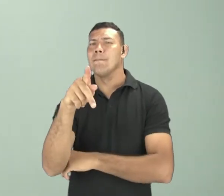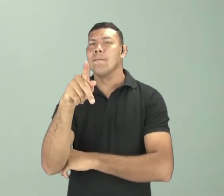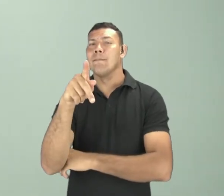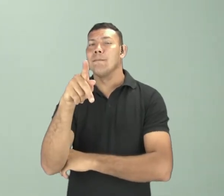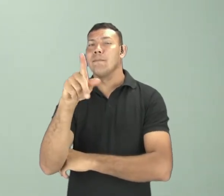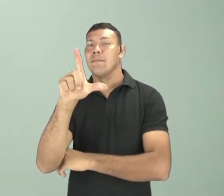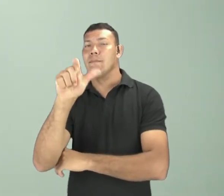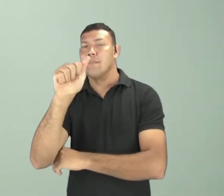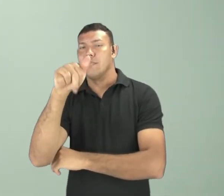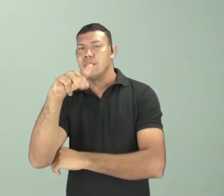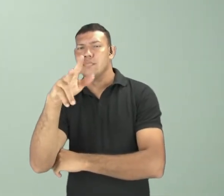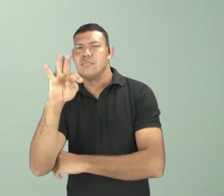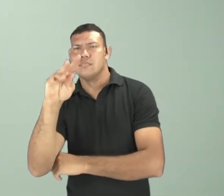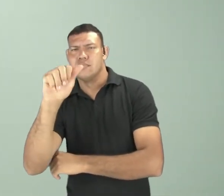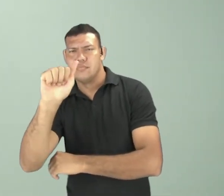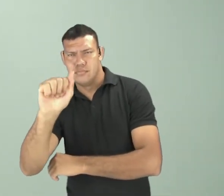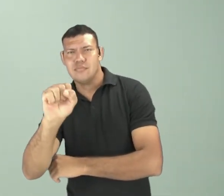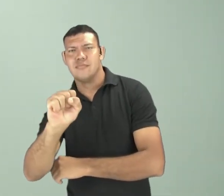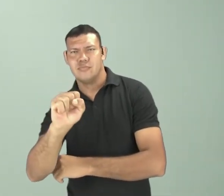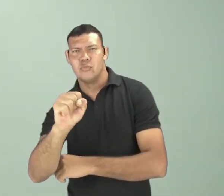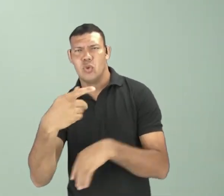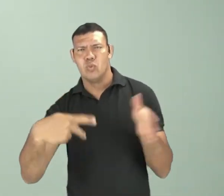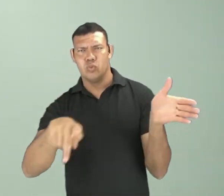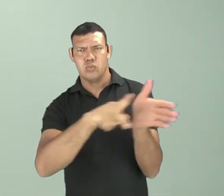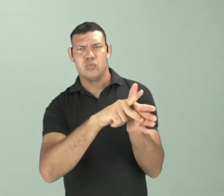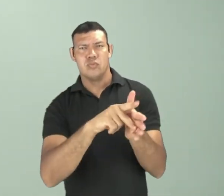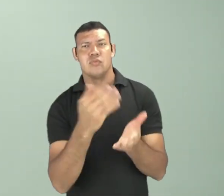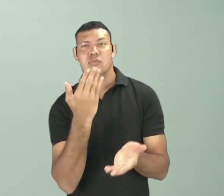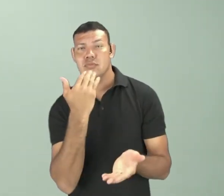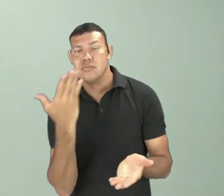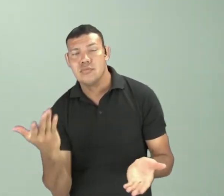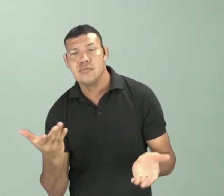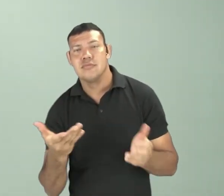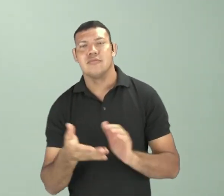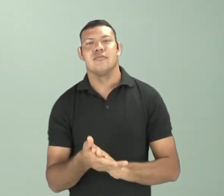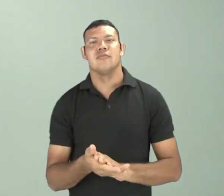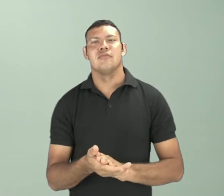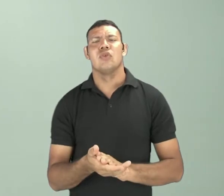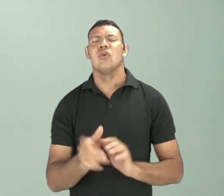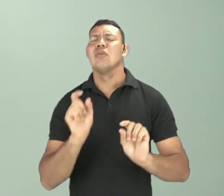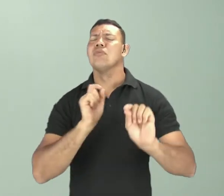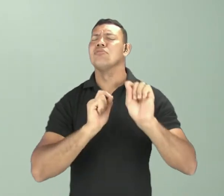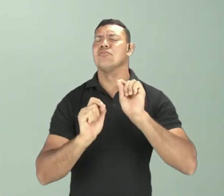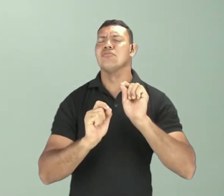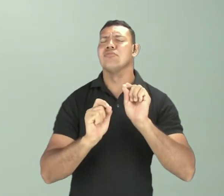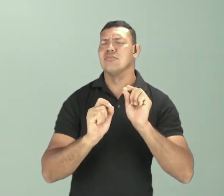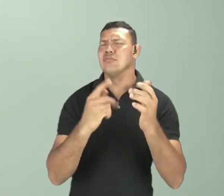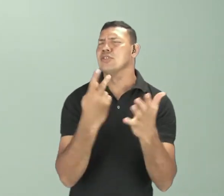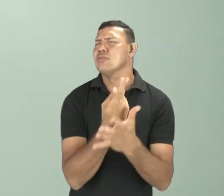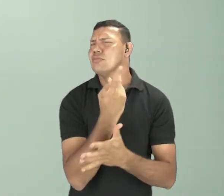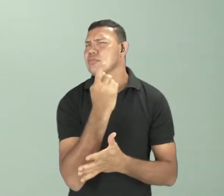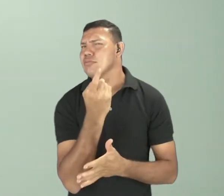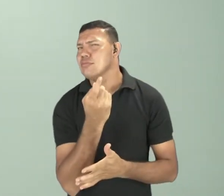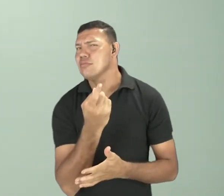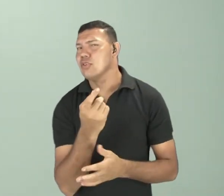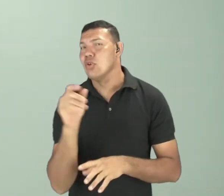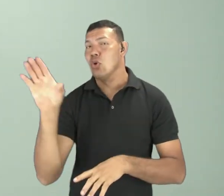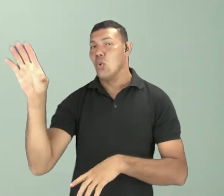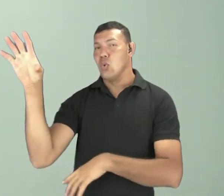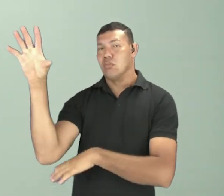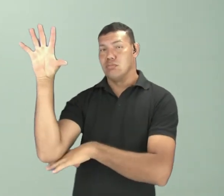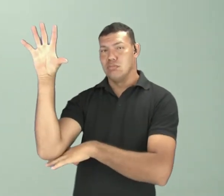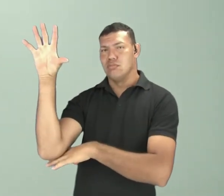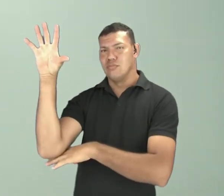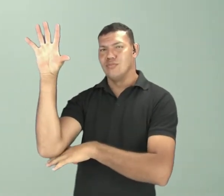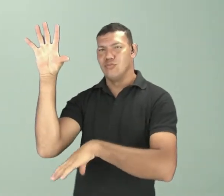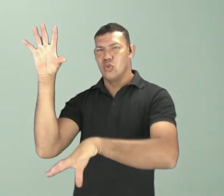produzir seu próprio alimento. Então, o que eles fazem? Eles absorvem o gás